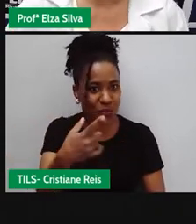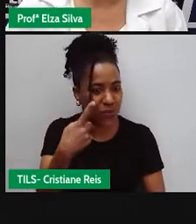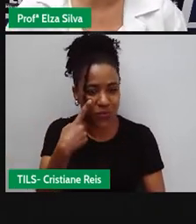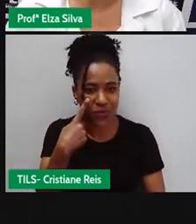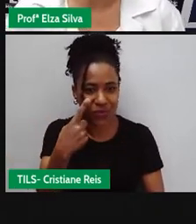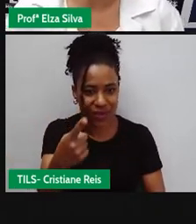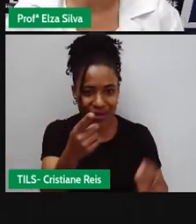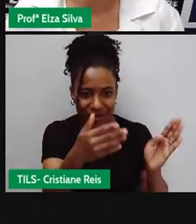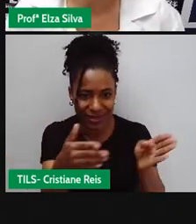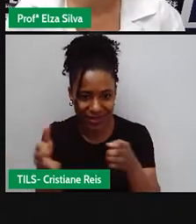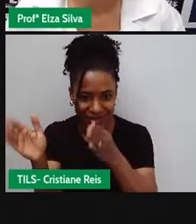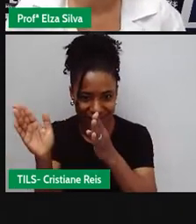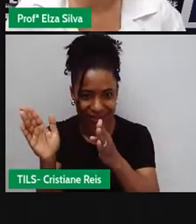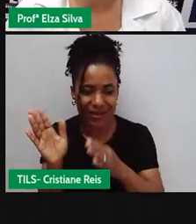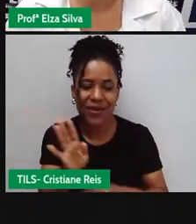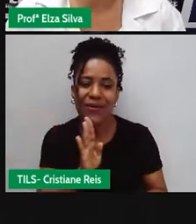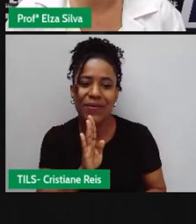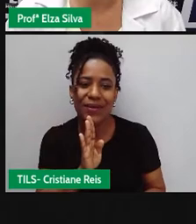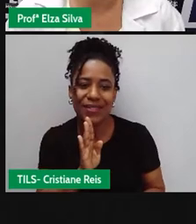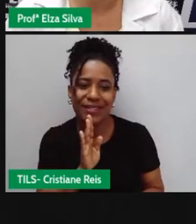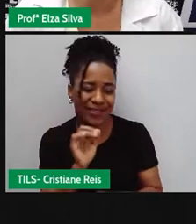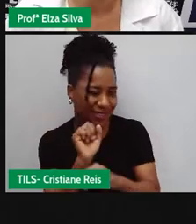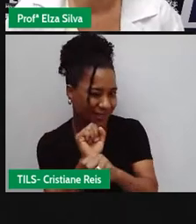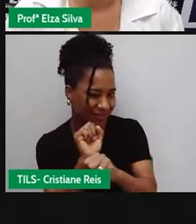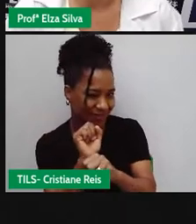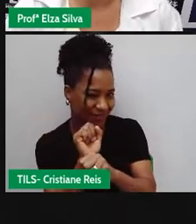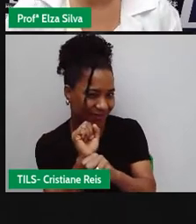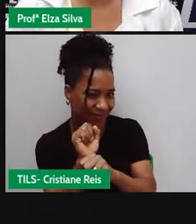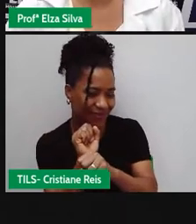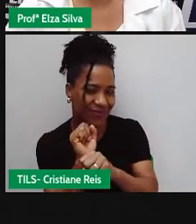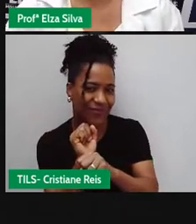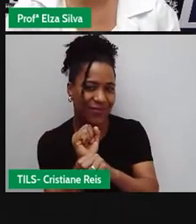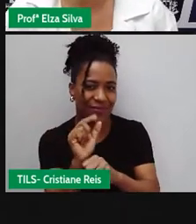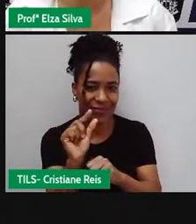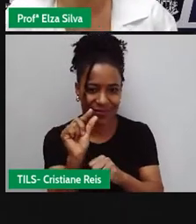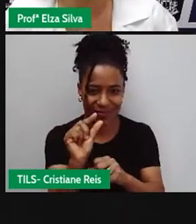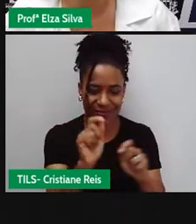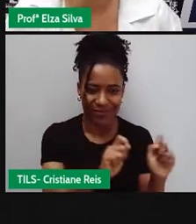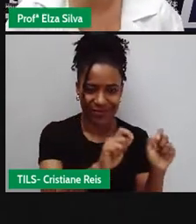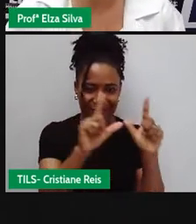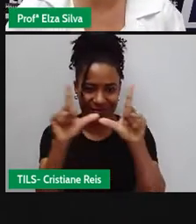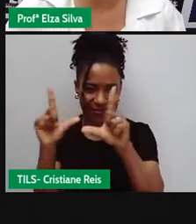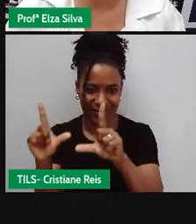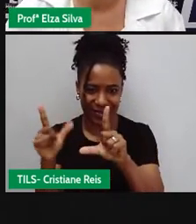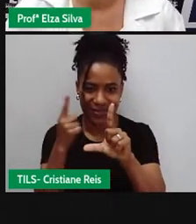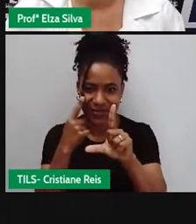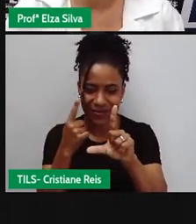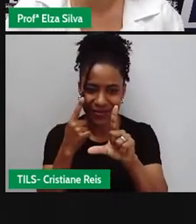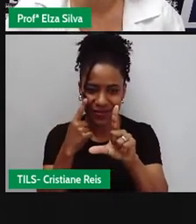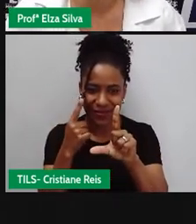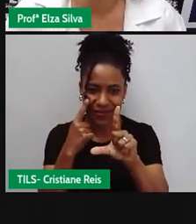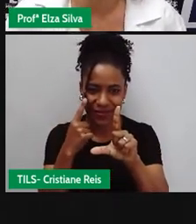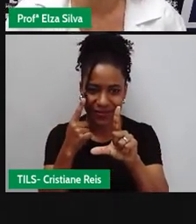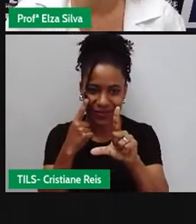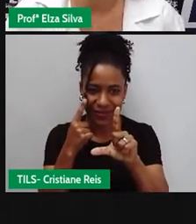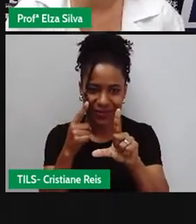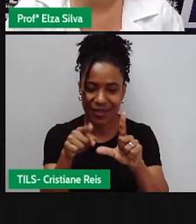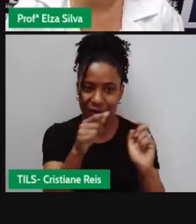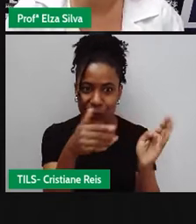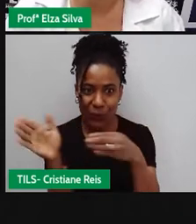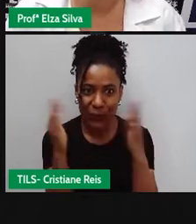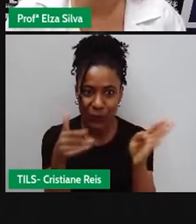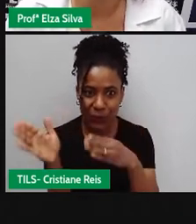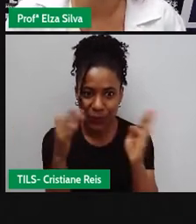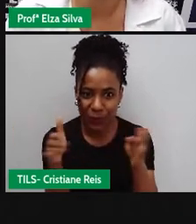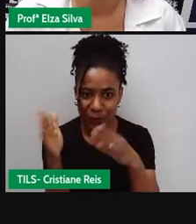Just a moment, Só um minutinho, por favor. Vou compartilhar a tela do trailer com vocês. Aproveite a oportunidade